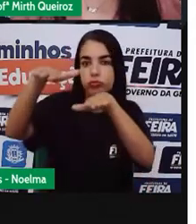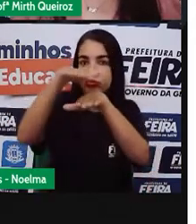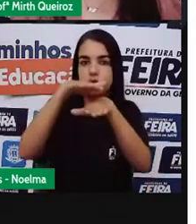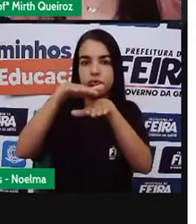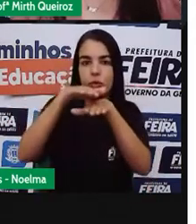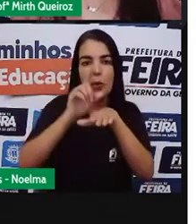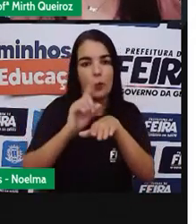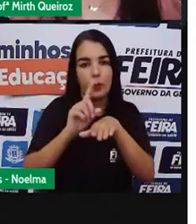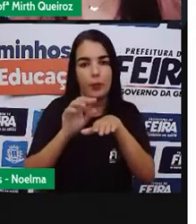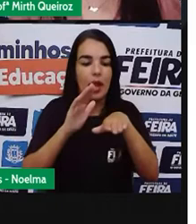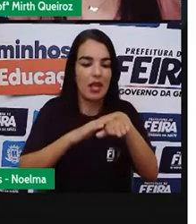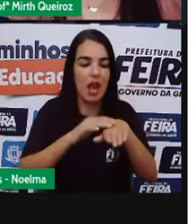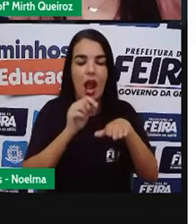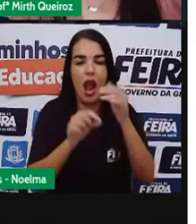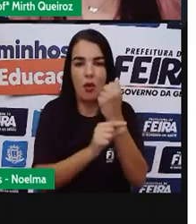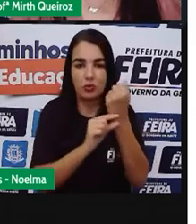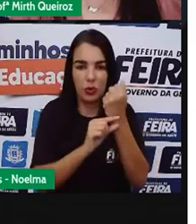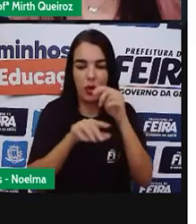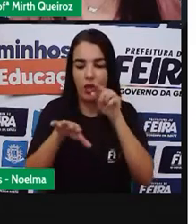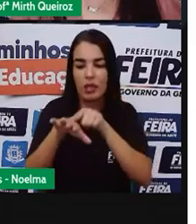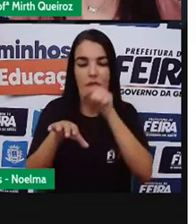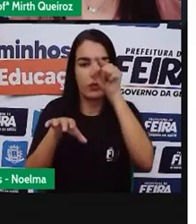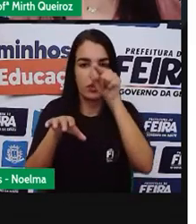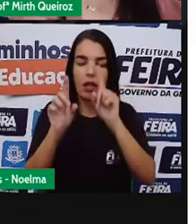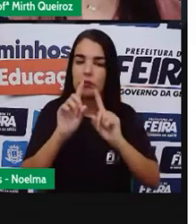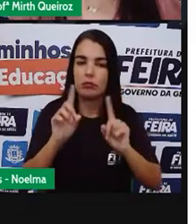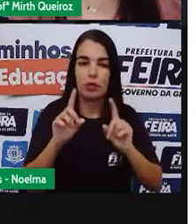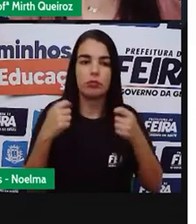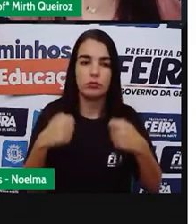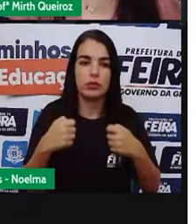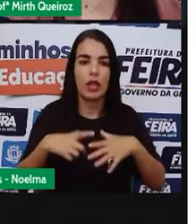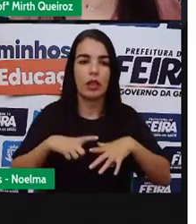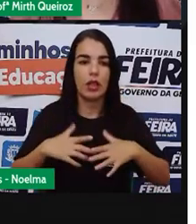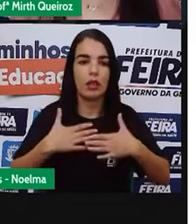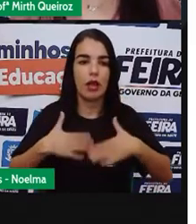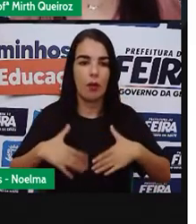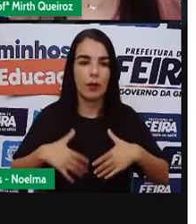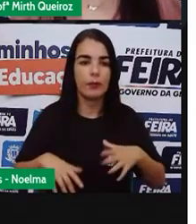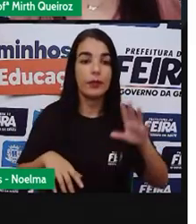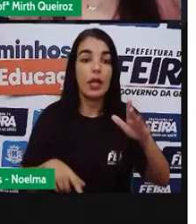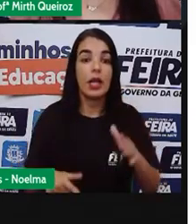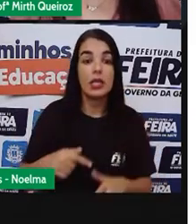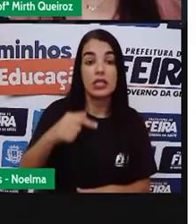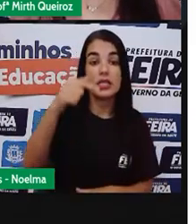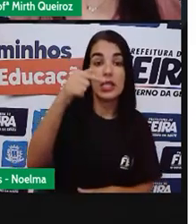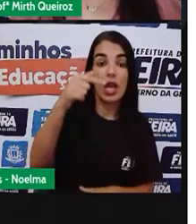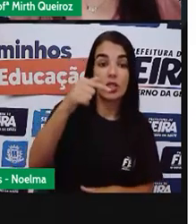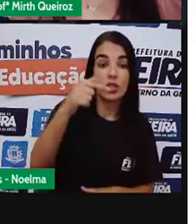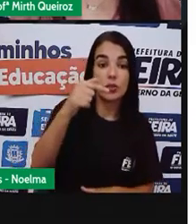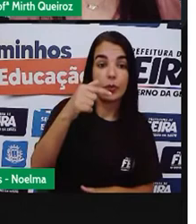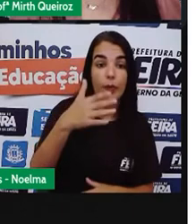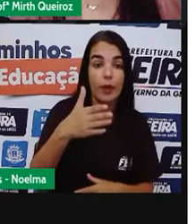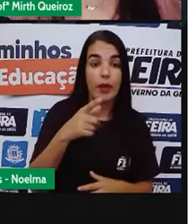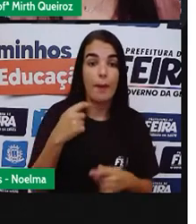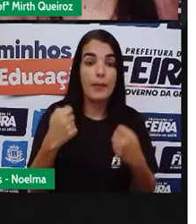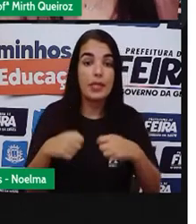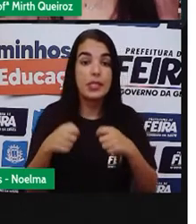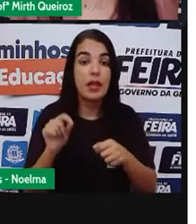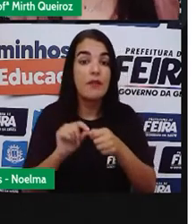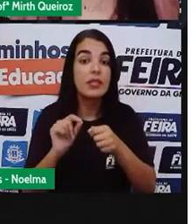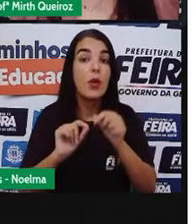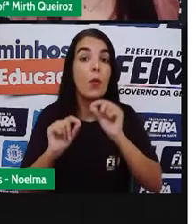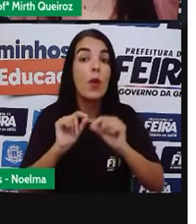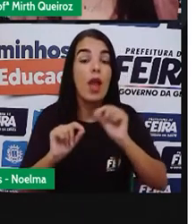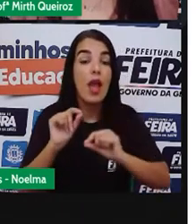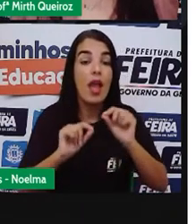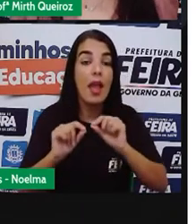fragmentar o texto, né? Parágrafos, partes, para poder vocês melhorarem a compreensão. Quando a gente